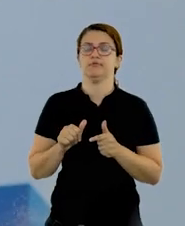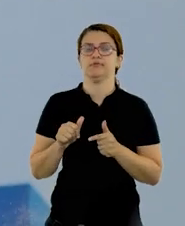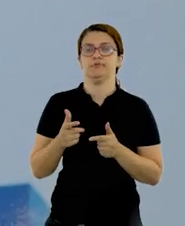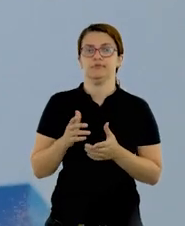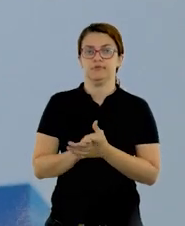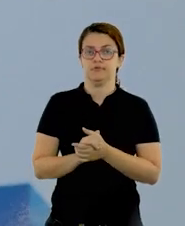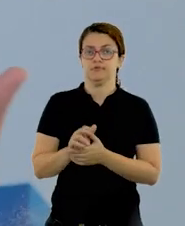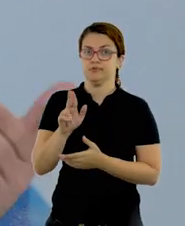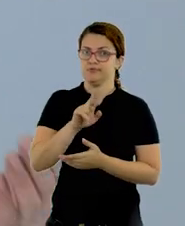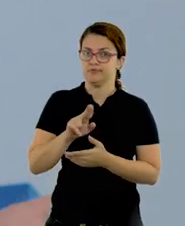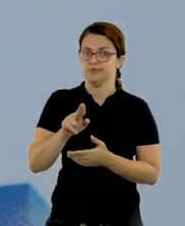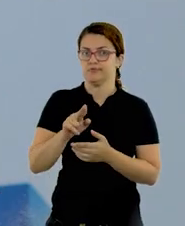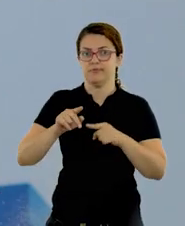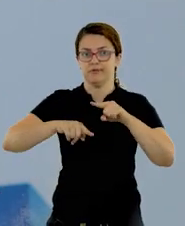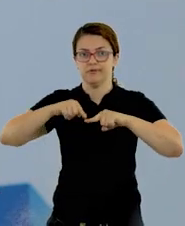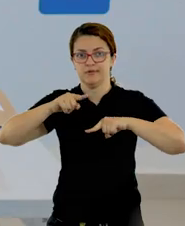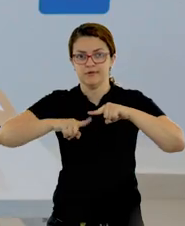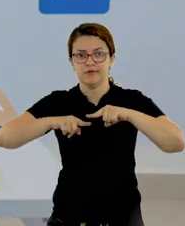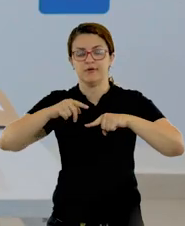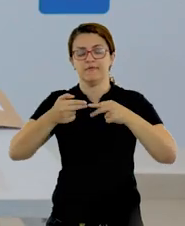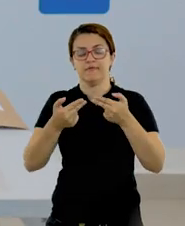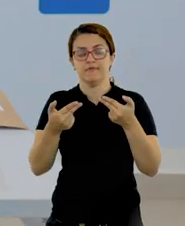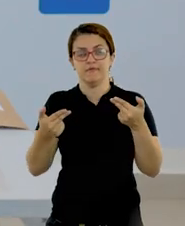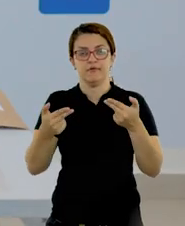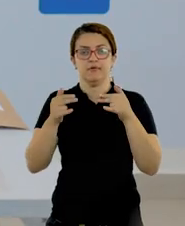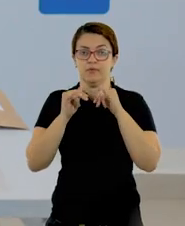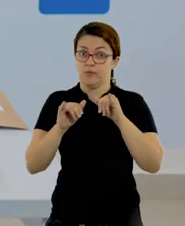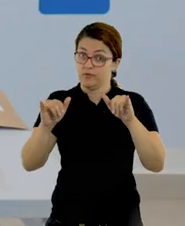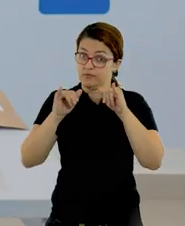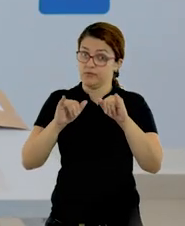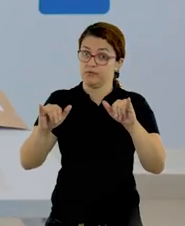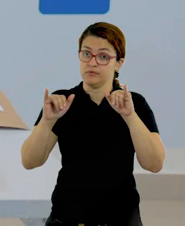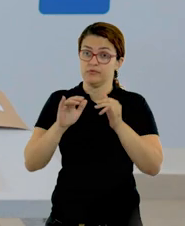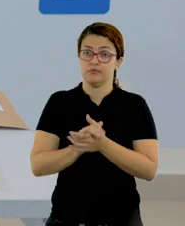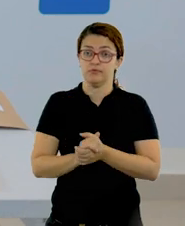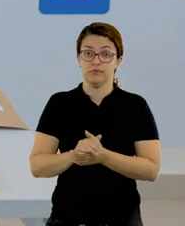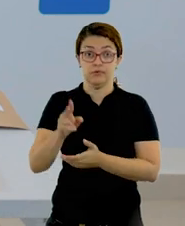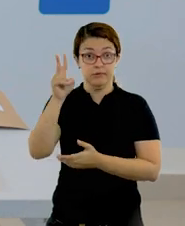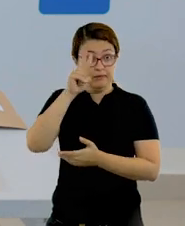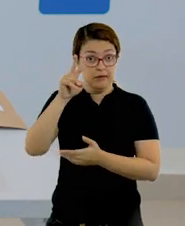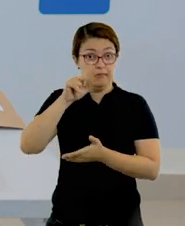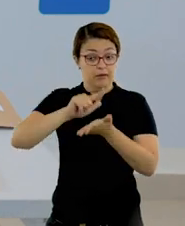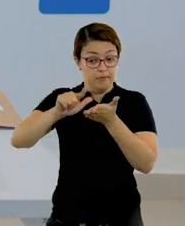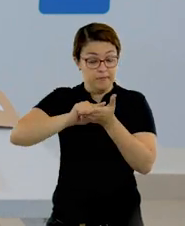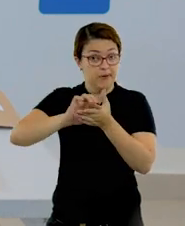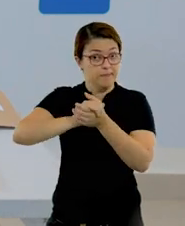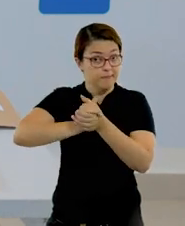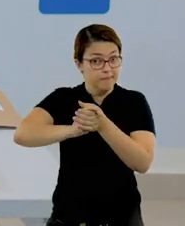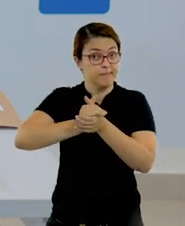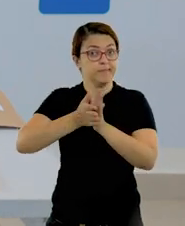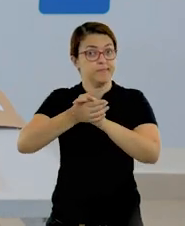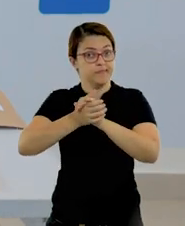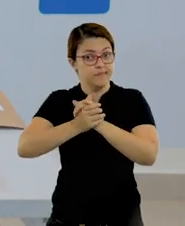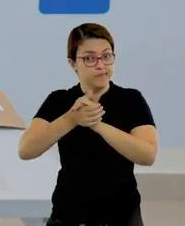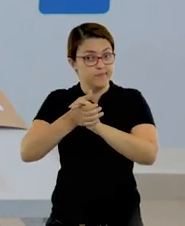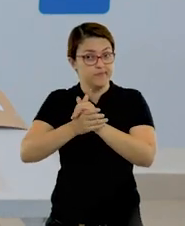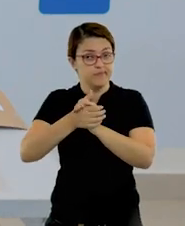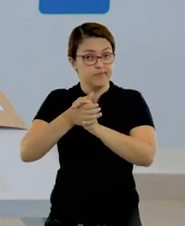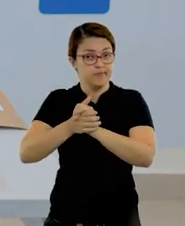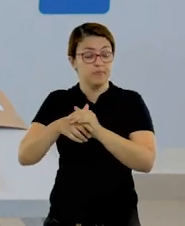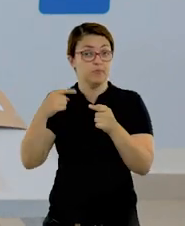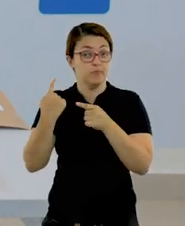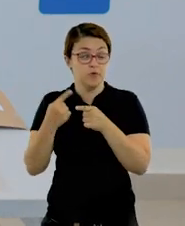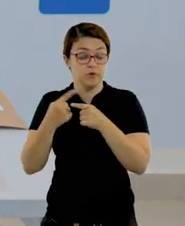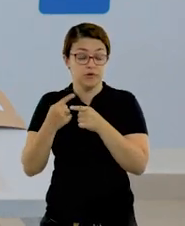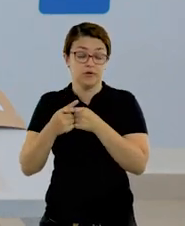vocês vão utilizar diversos materiais. O recadinho que fica para vocês é não esquecer a higienização das mãos.